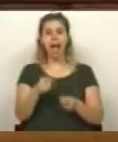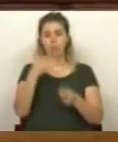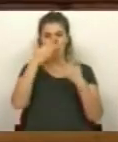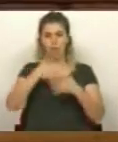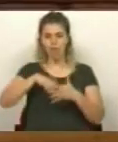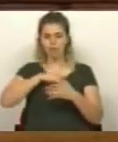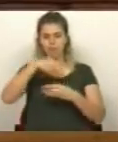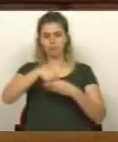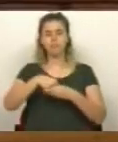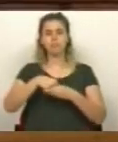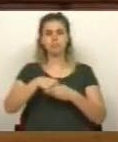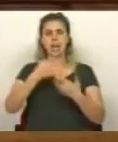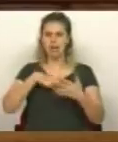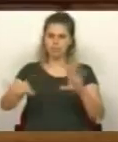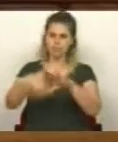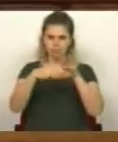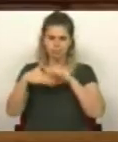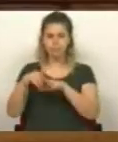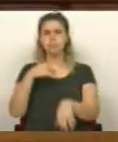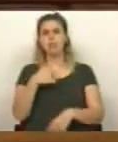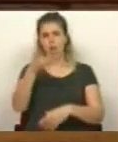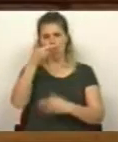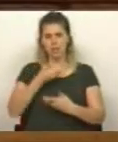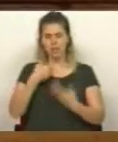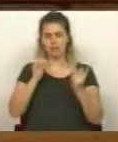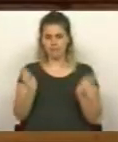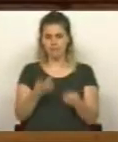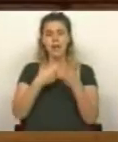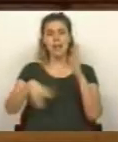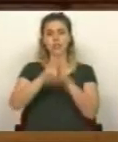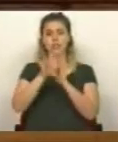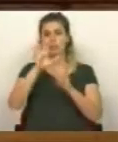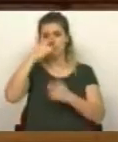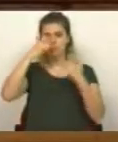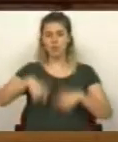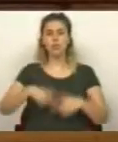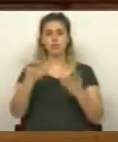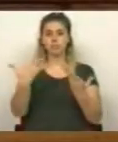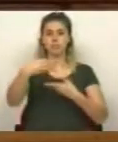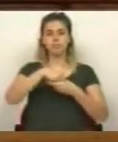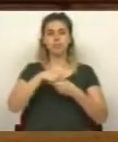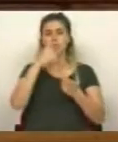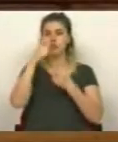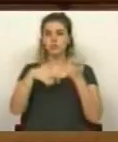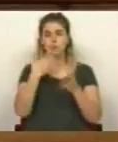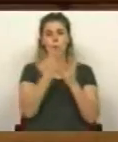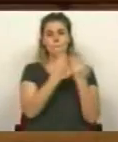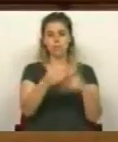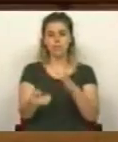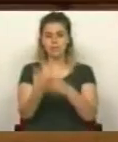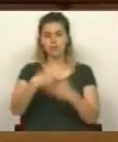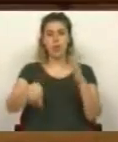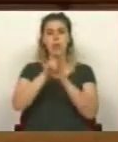nossa democracia que se quer participada, que é o direito de iniciativa legislativa de cidadãos. O envolvimento dos cidadãos no processo